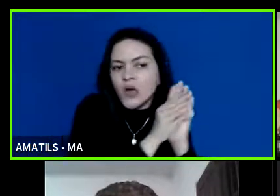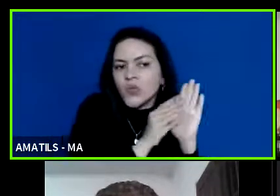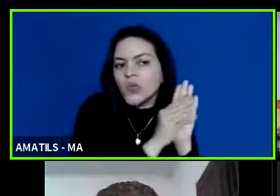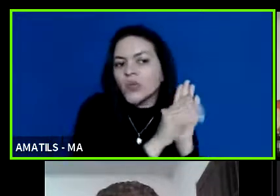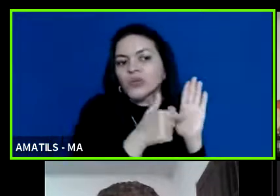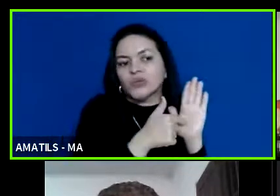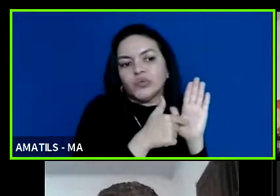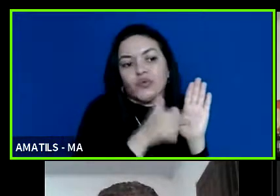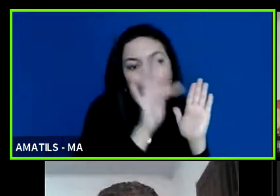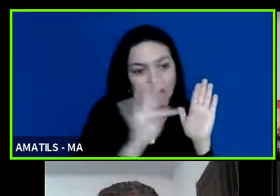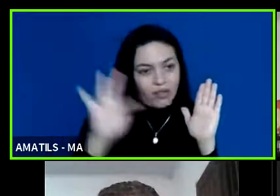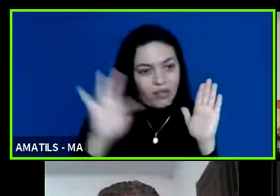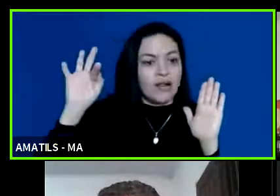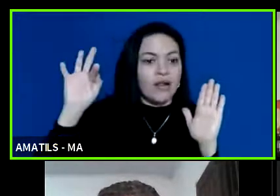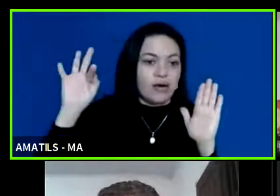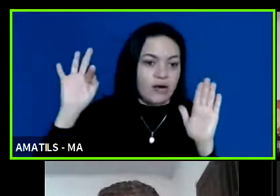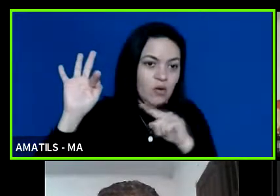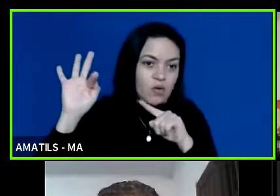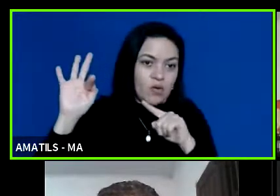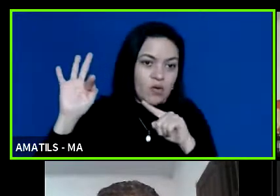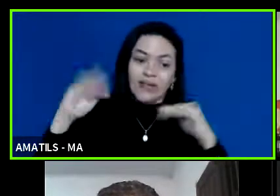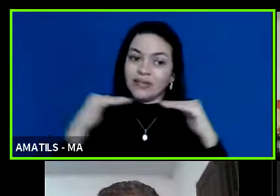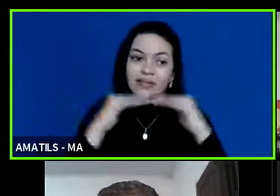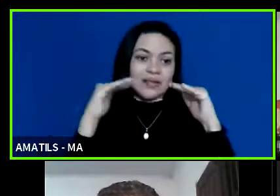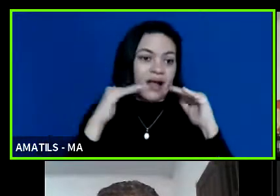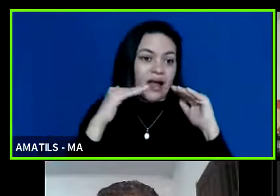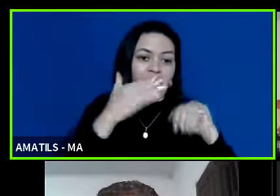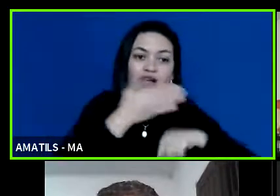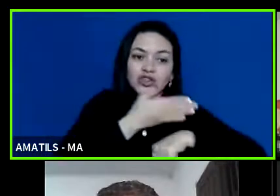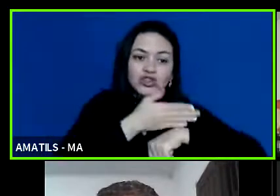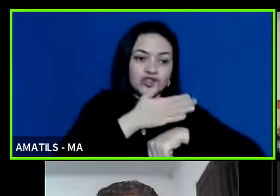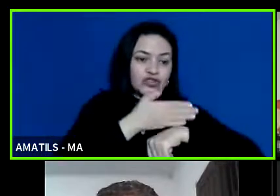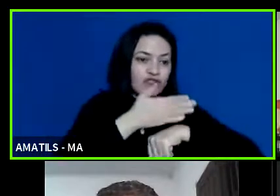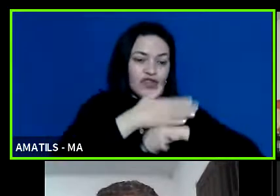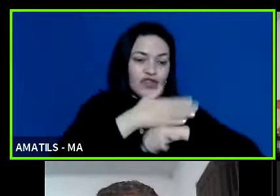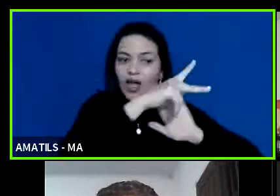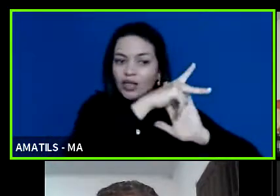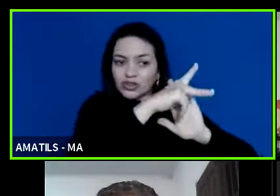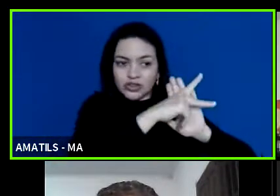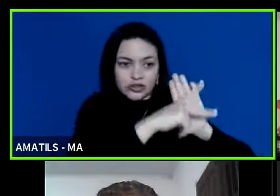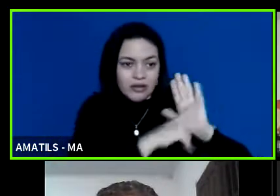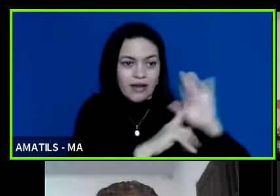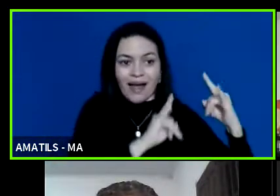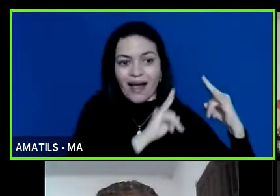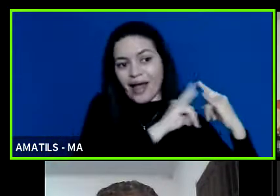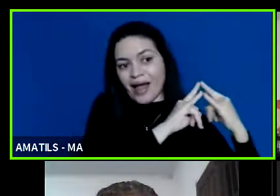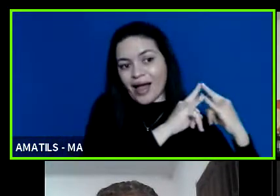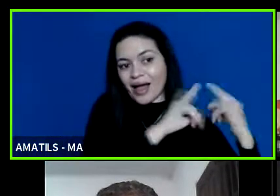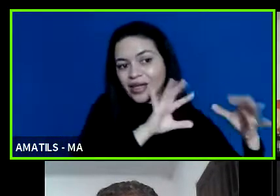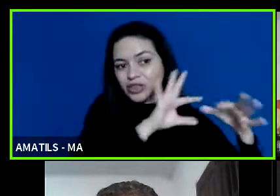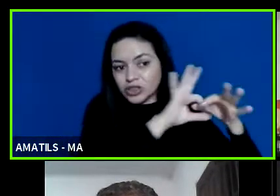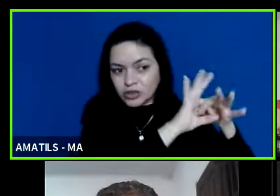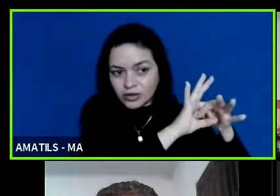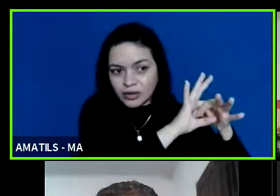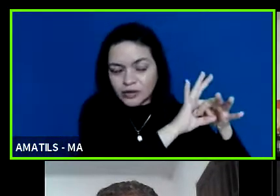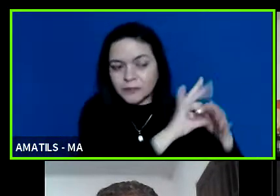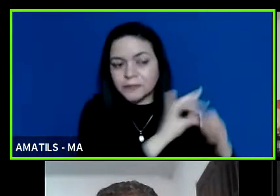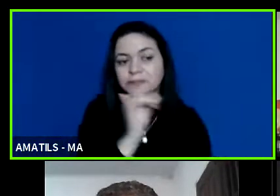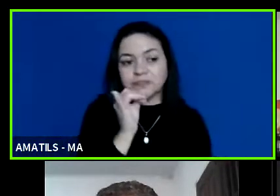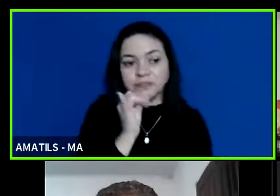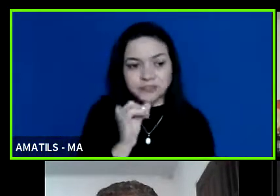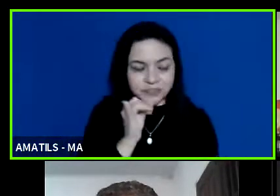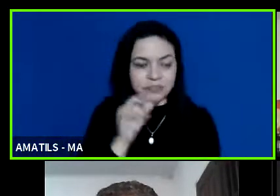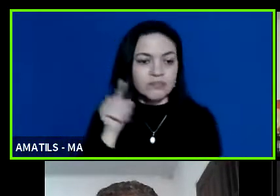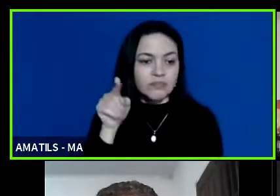na atividade fim da entidade eu falei para vocês da confederação brasileira de esporte escolar então